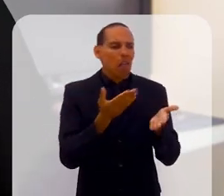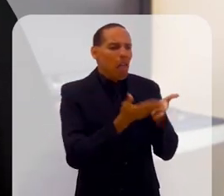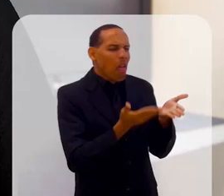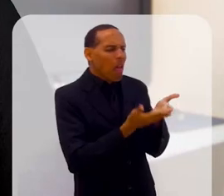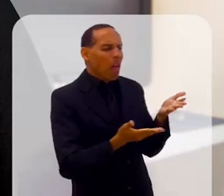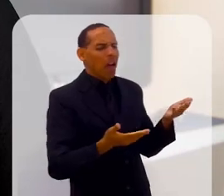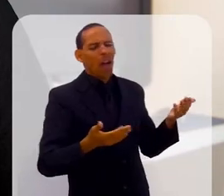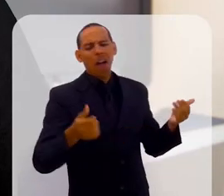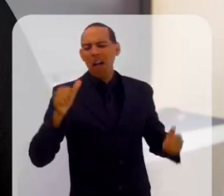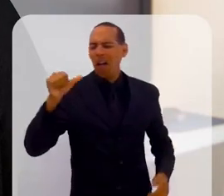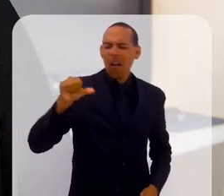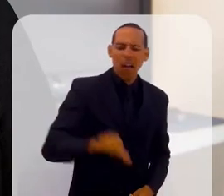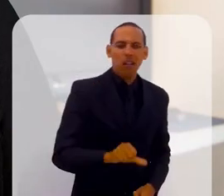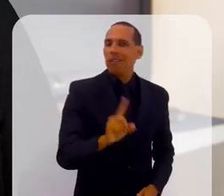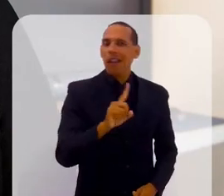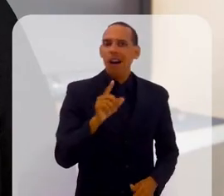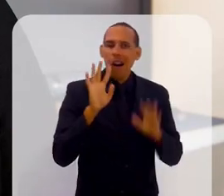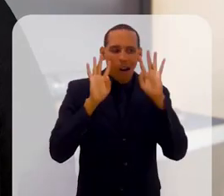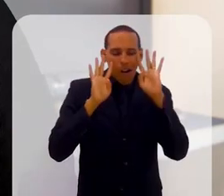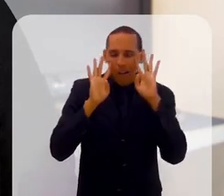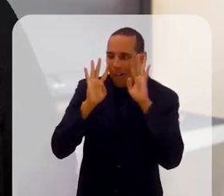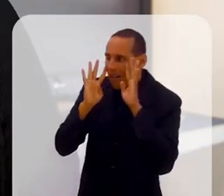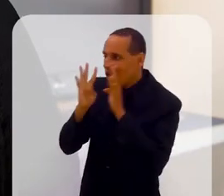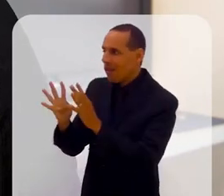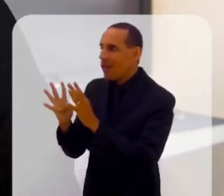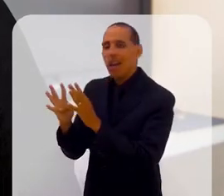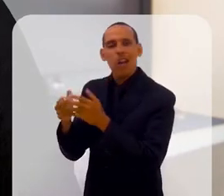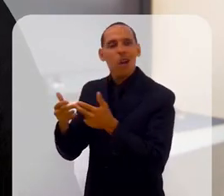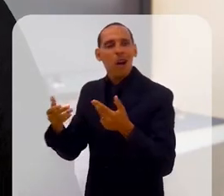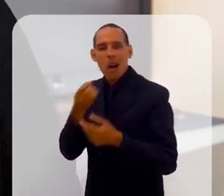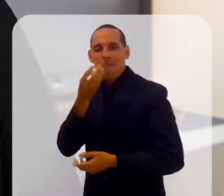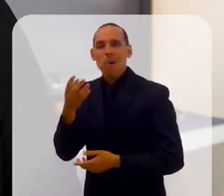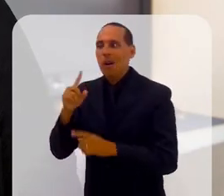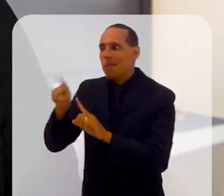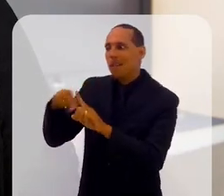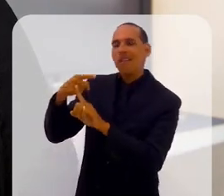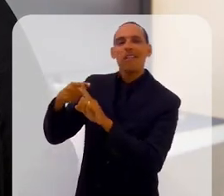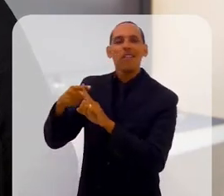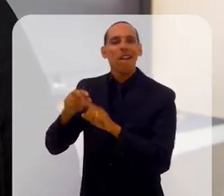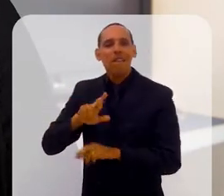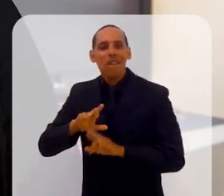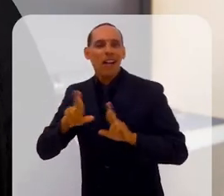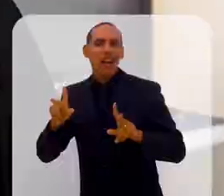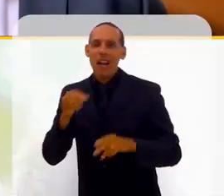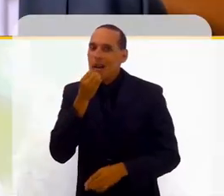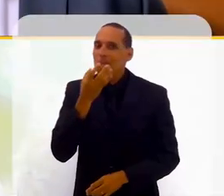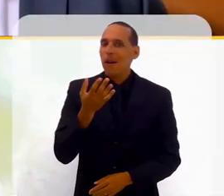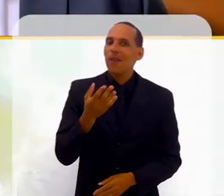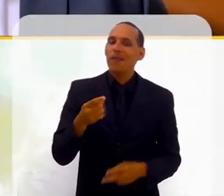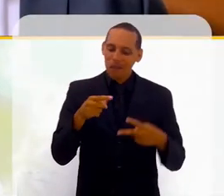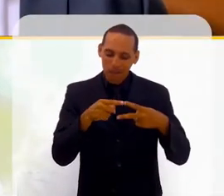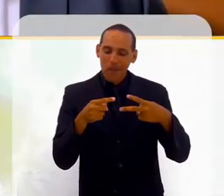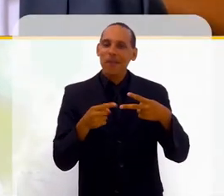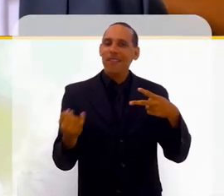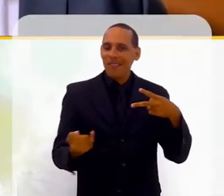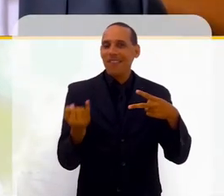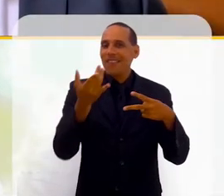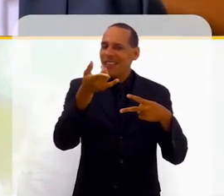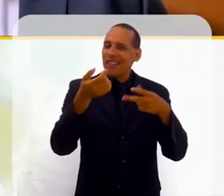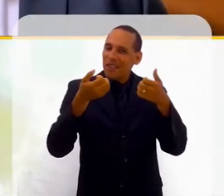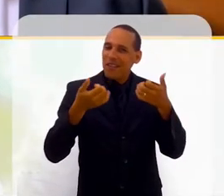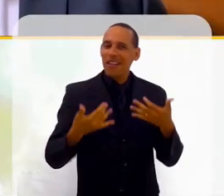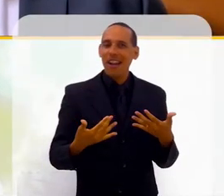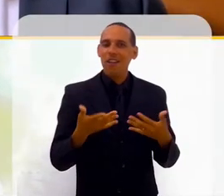está perdendo, mas que é o início de algo diferente, que algo diferente vai acontecer. Isso é muito importante, você